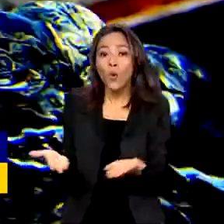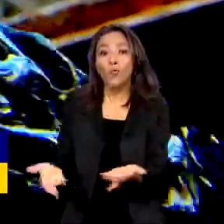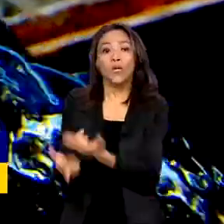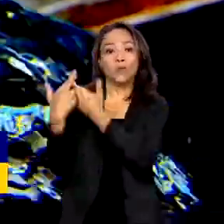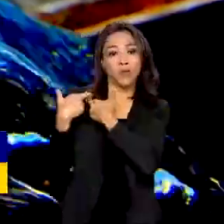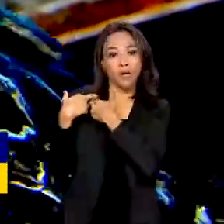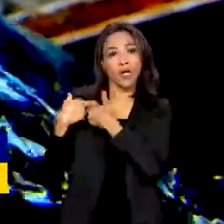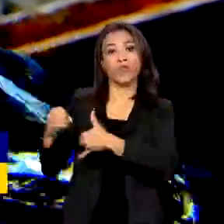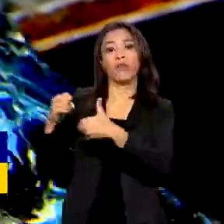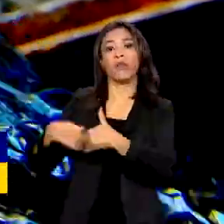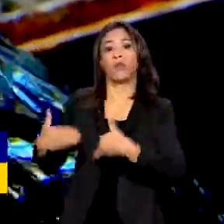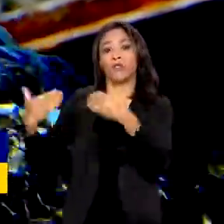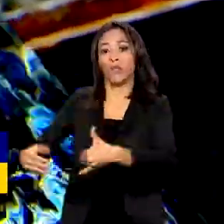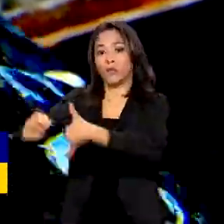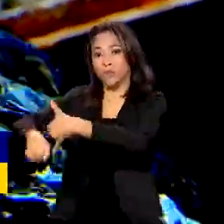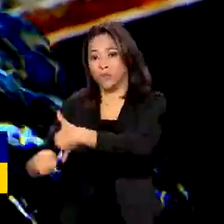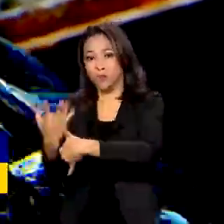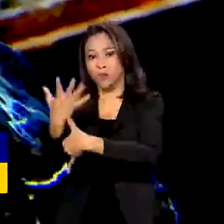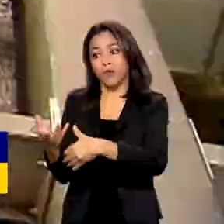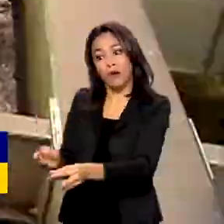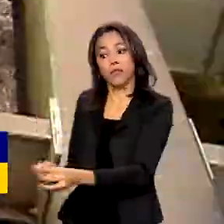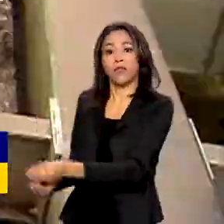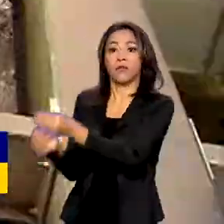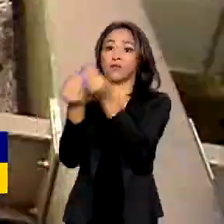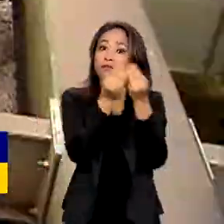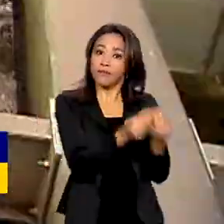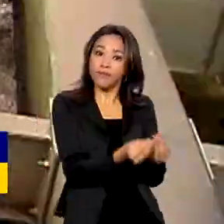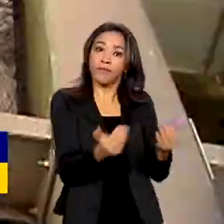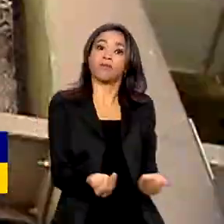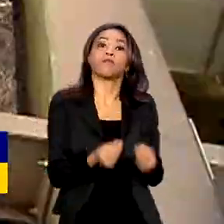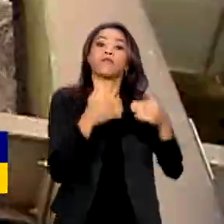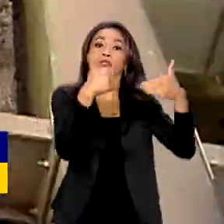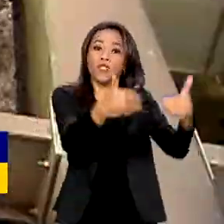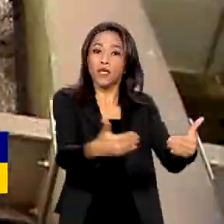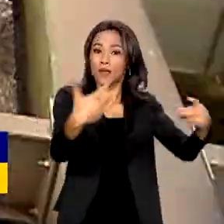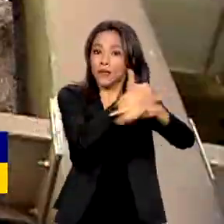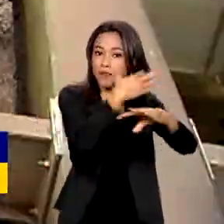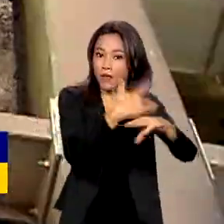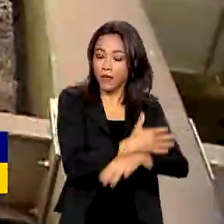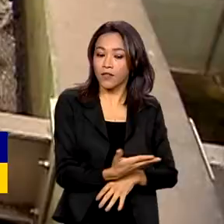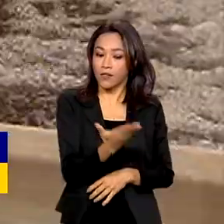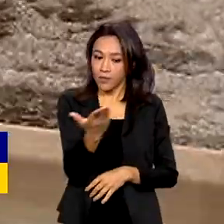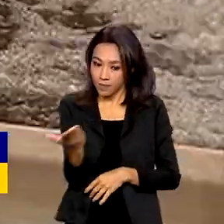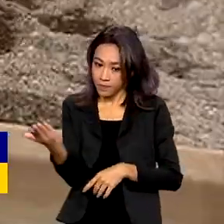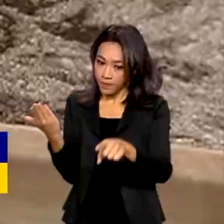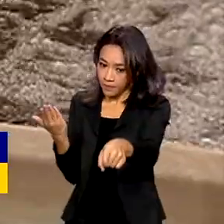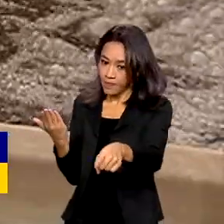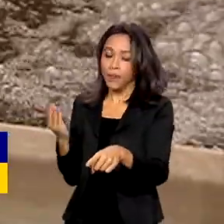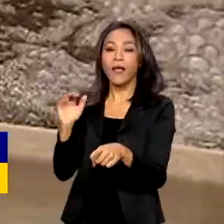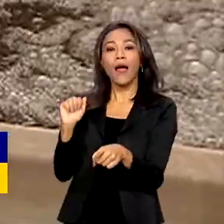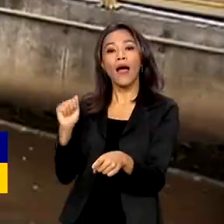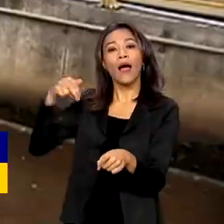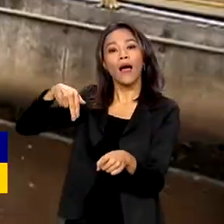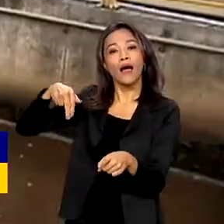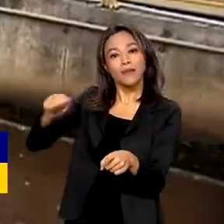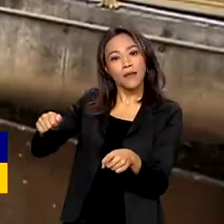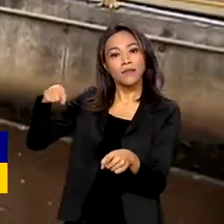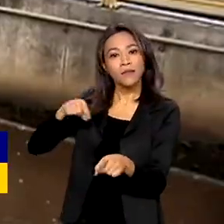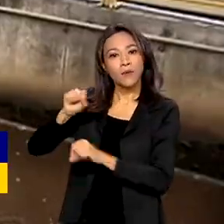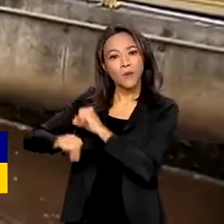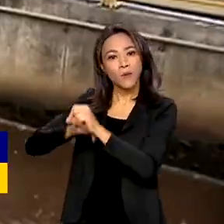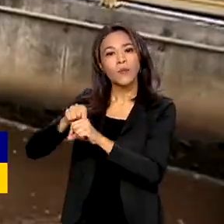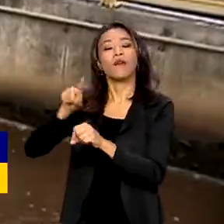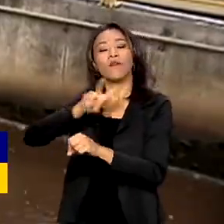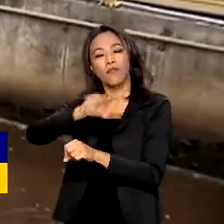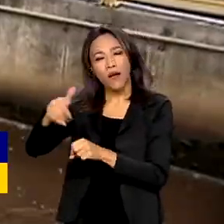do meio ambiente, vão para o Ministério das Cidades. E a Agência Nacional de Águas e Saneamento Básico, a ANA, fará parte